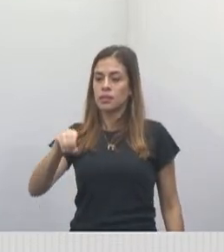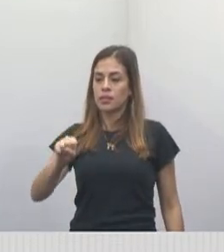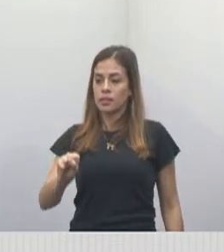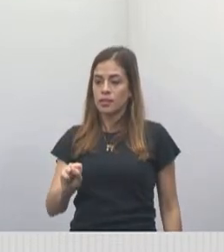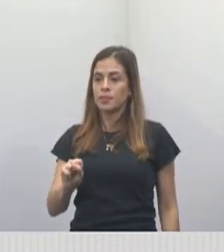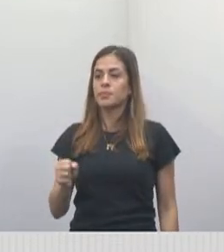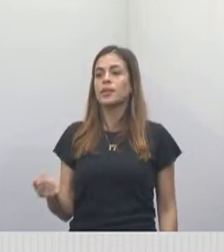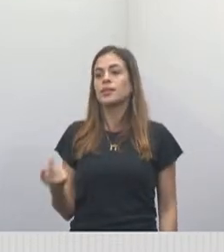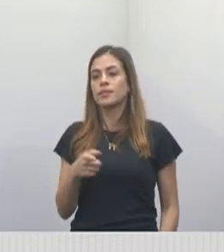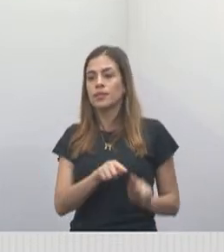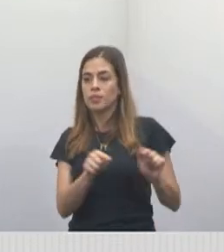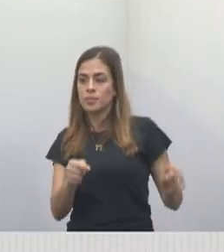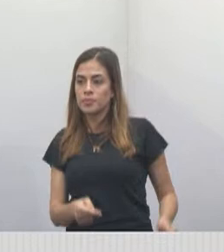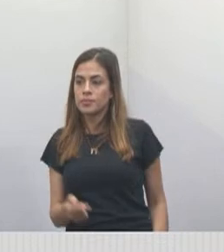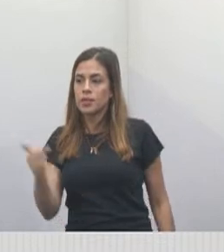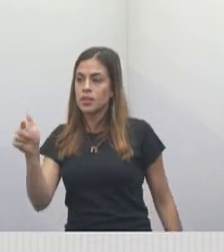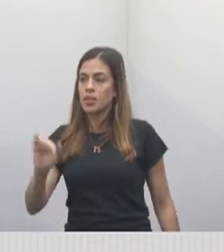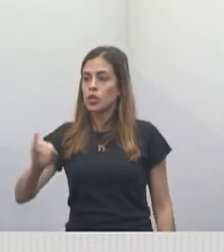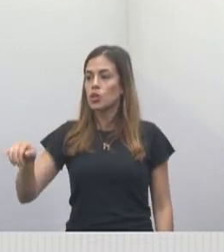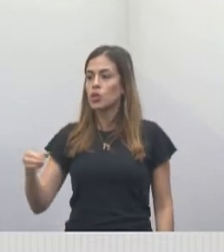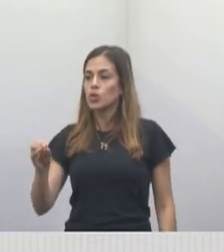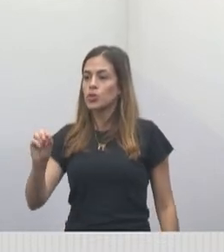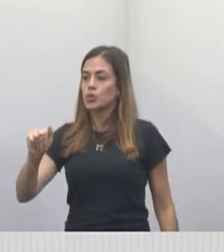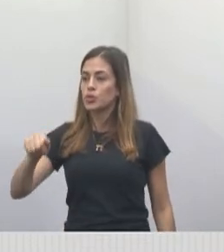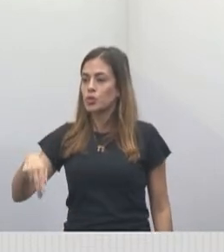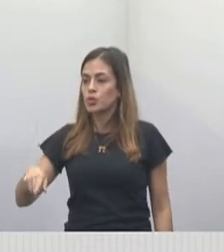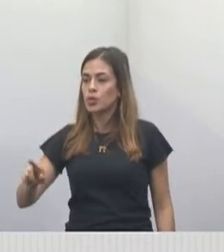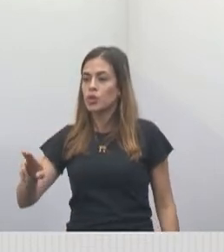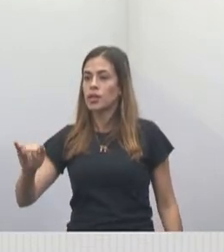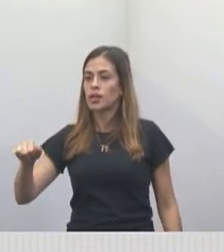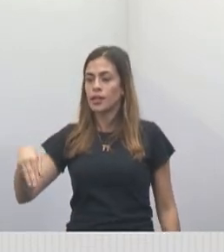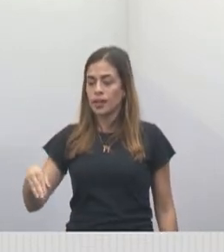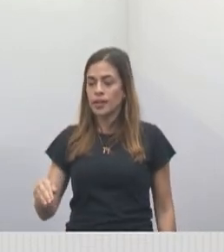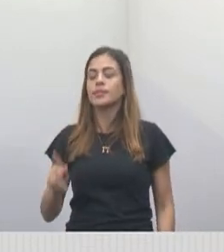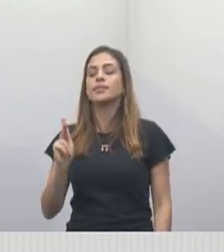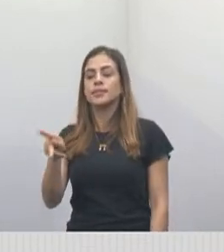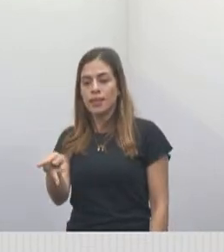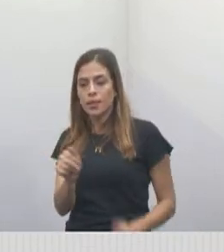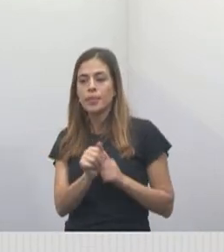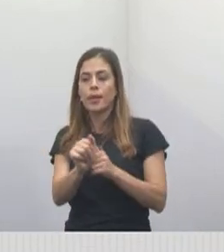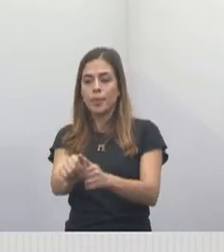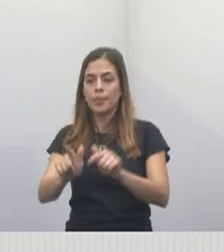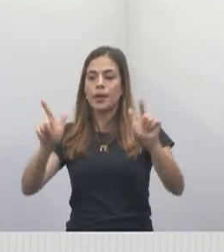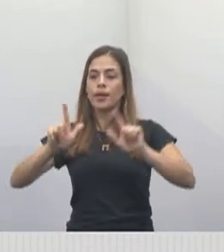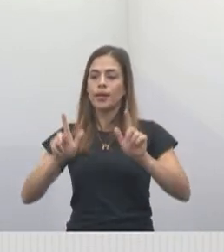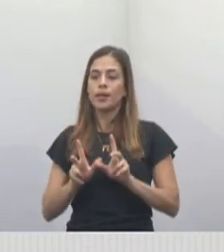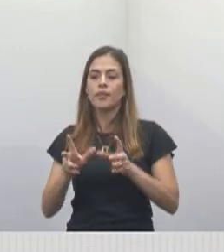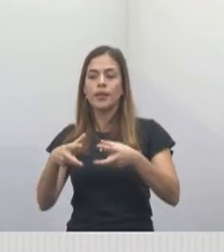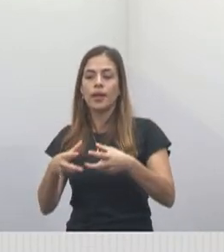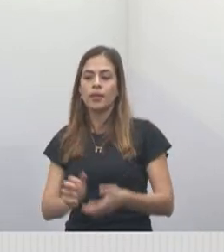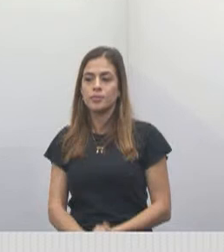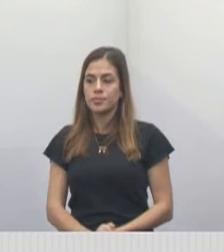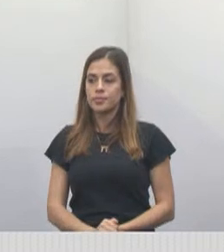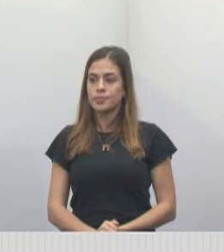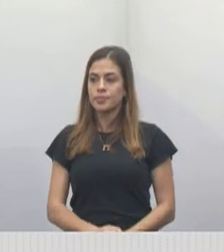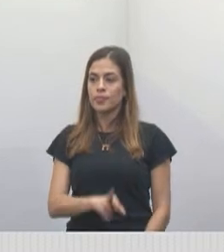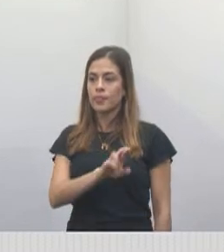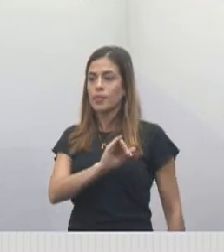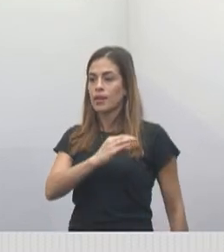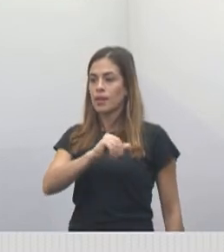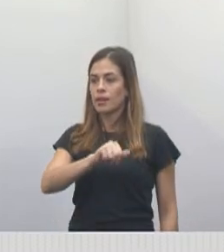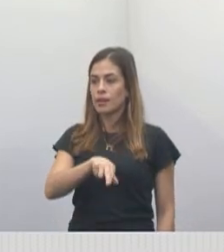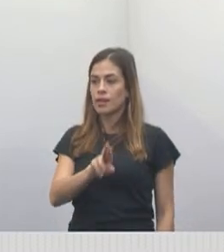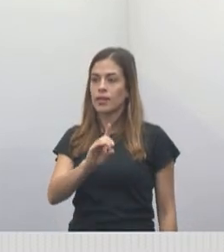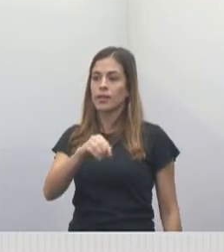o senhor Joaquim, a próxima foto, que esteve presente aqui, sempre acompanha também a TV Câmara, o Ricardo